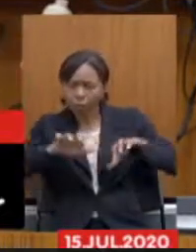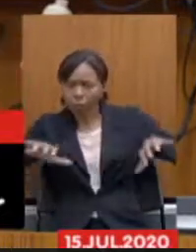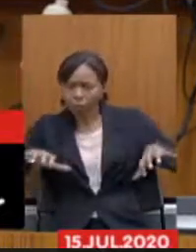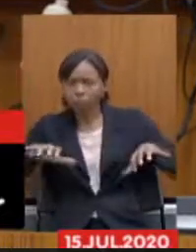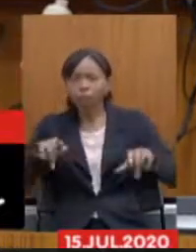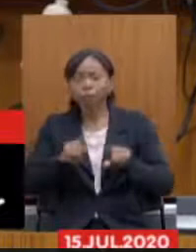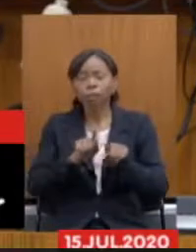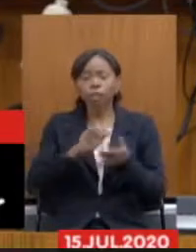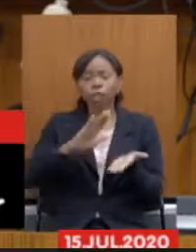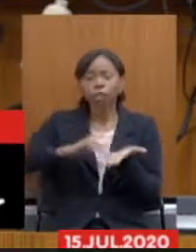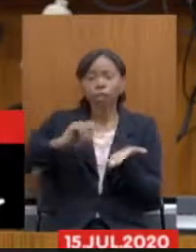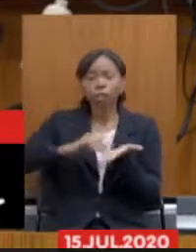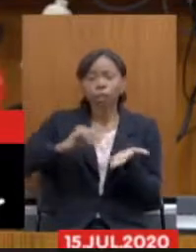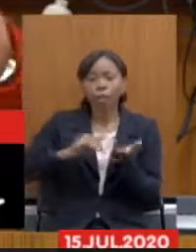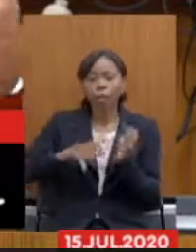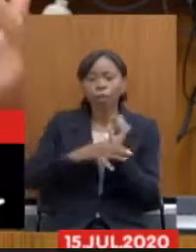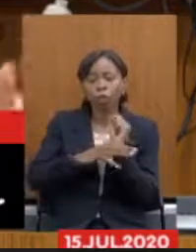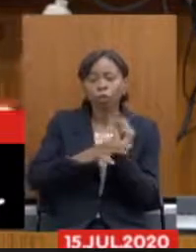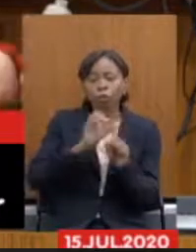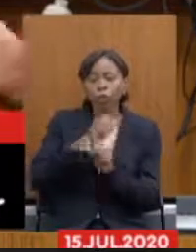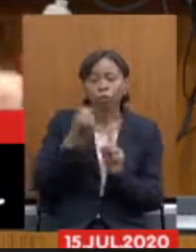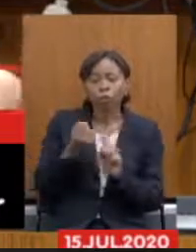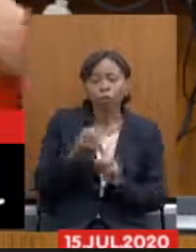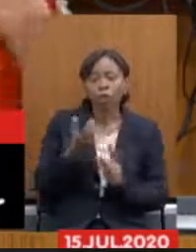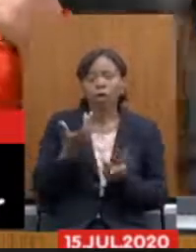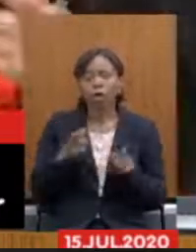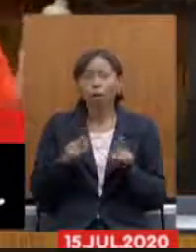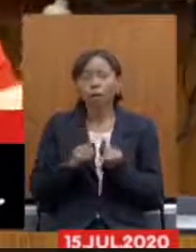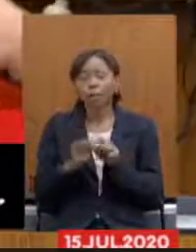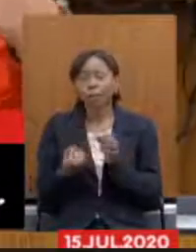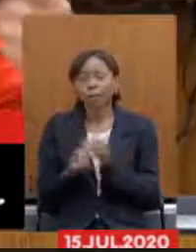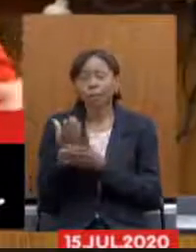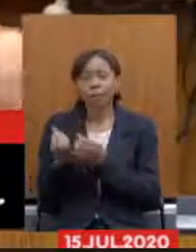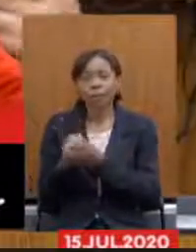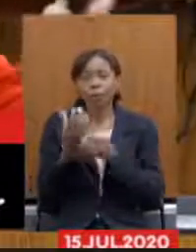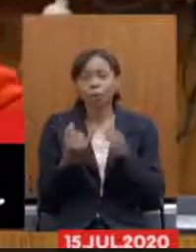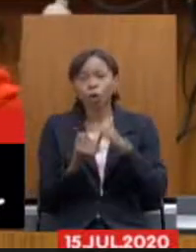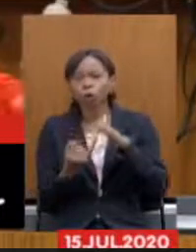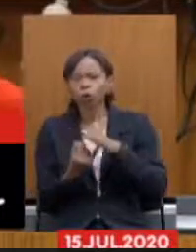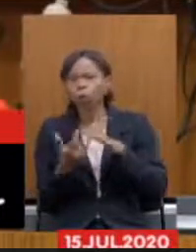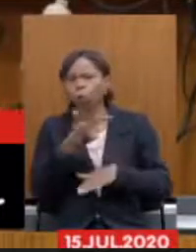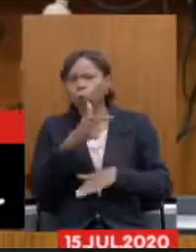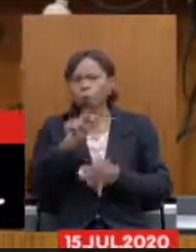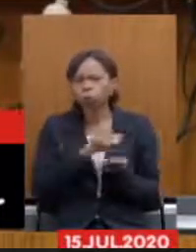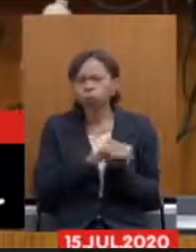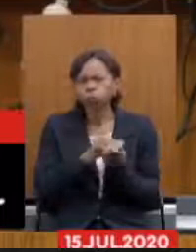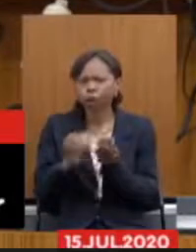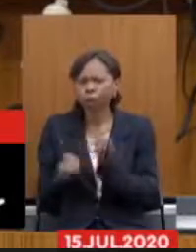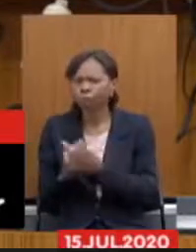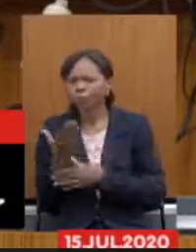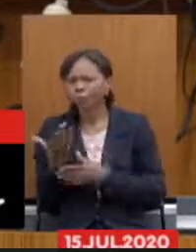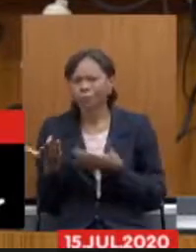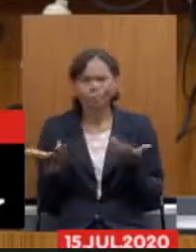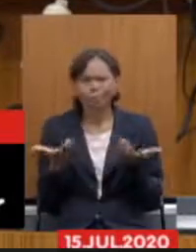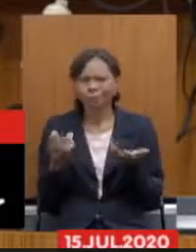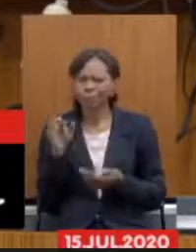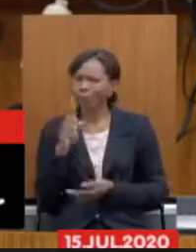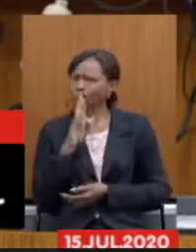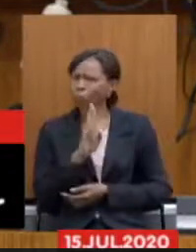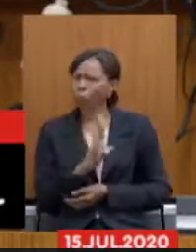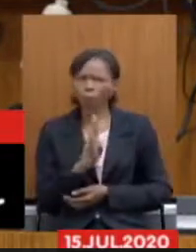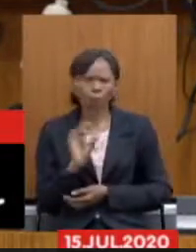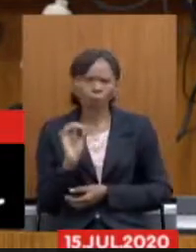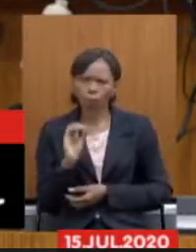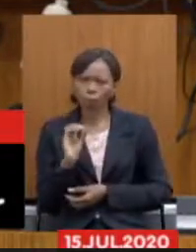Seguridade Social do IPSENG a criação de outros institutos fundos etc então esse é um ponto que permanece sem